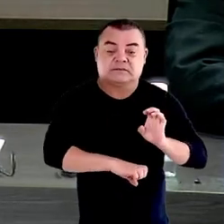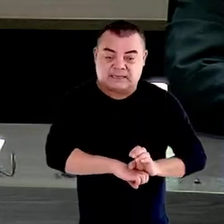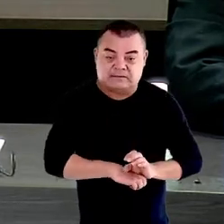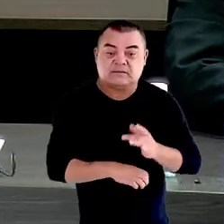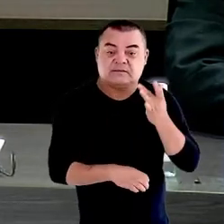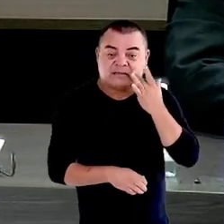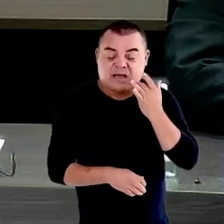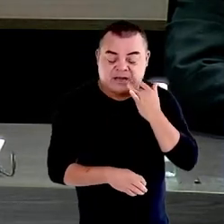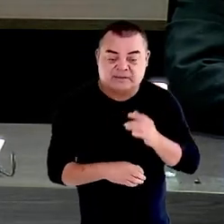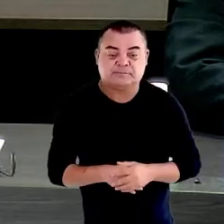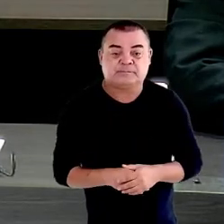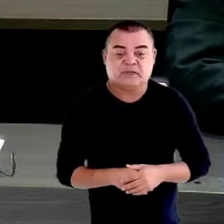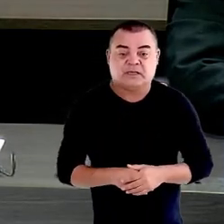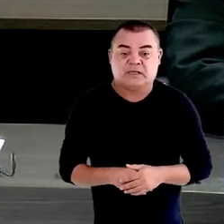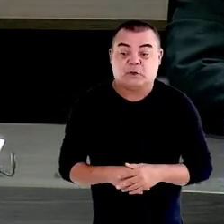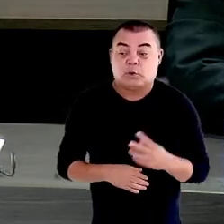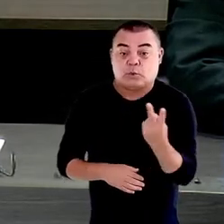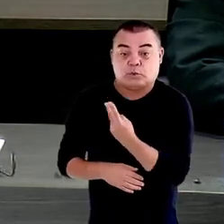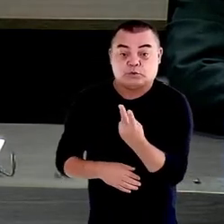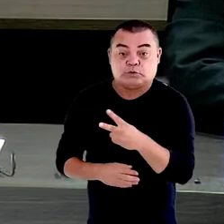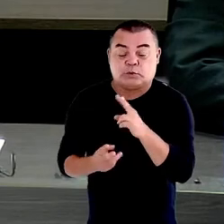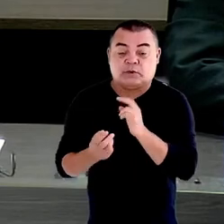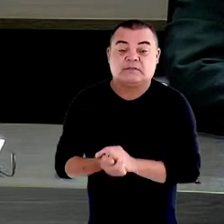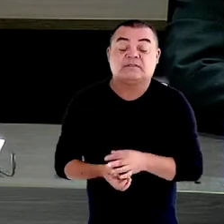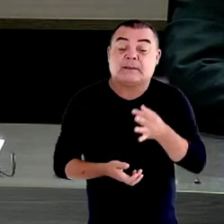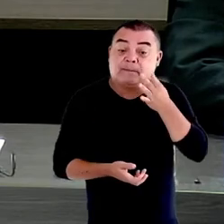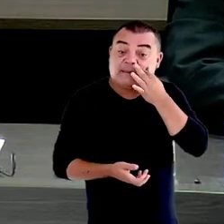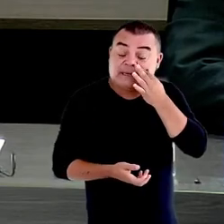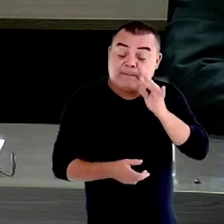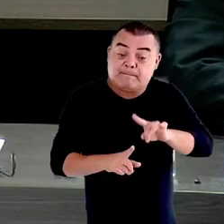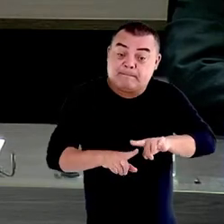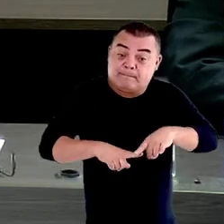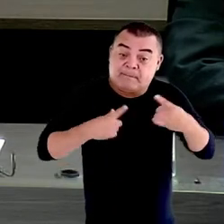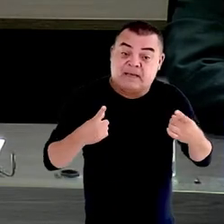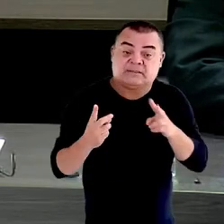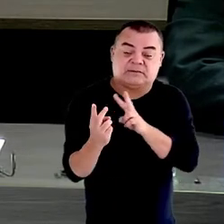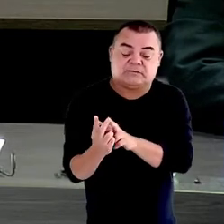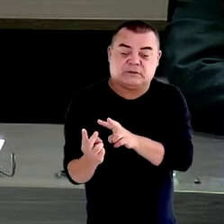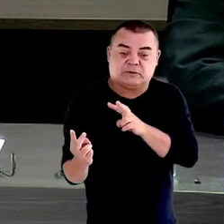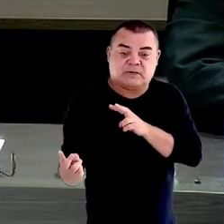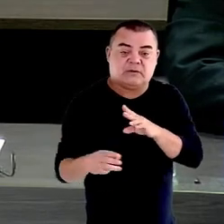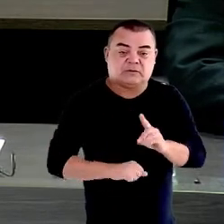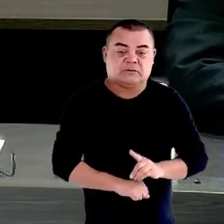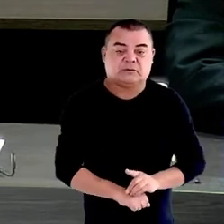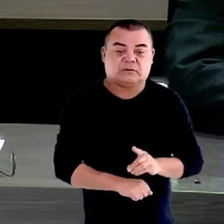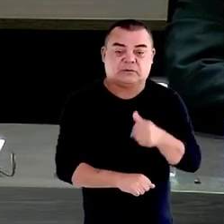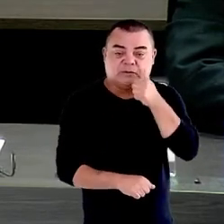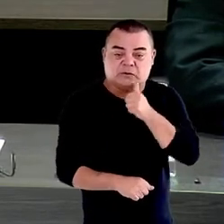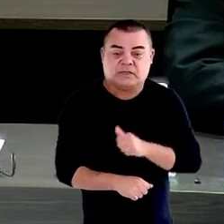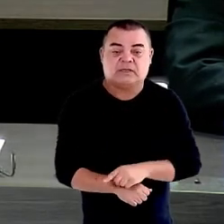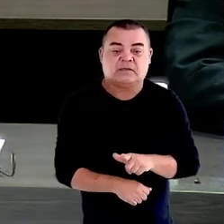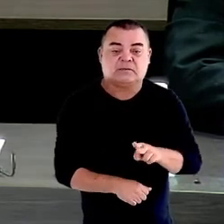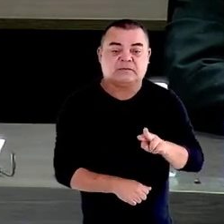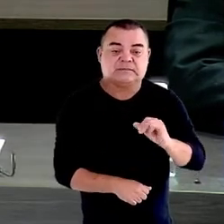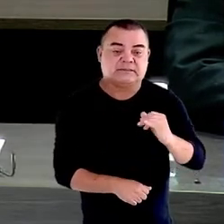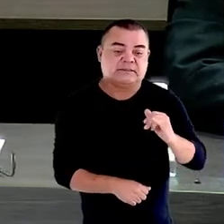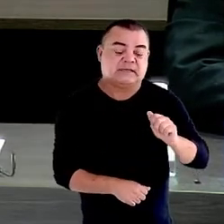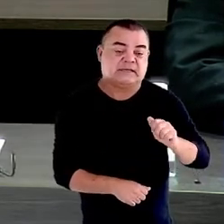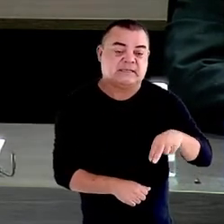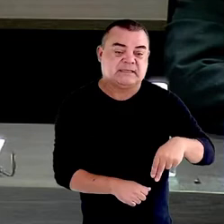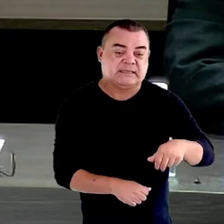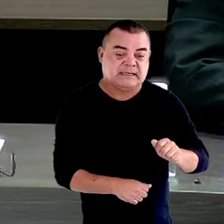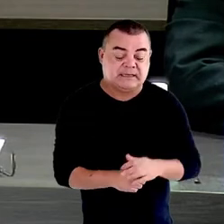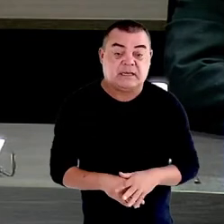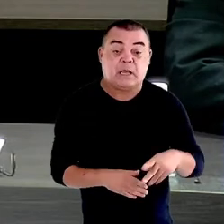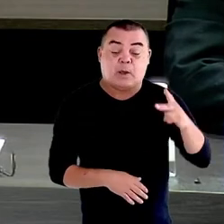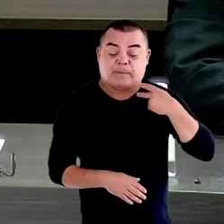ambos presencialmente, mas de modo virtual, a doutora Luciana Gomes Ferreira de Andrade, procuradora